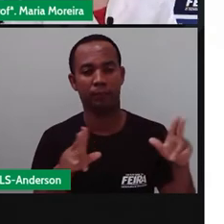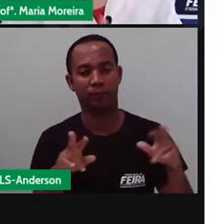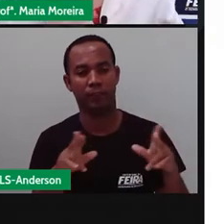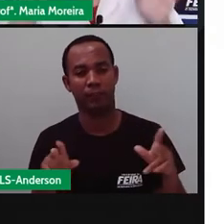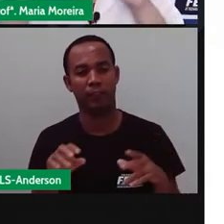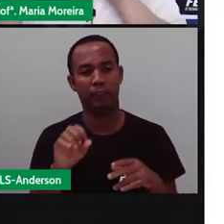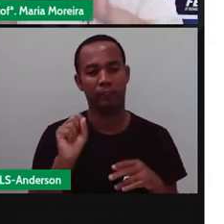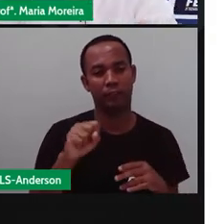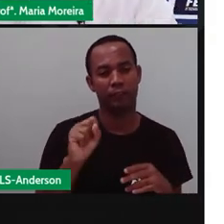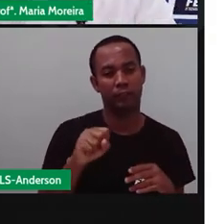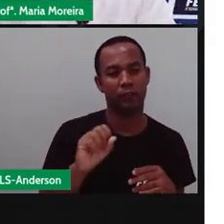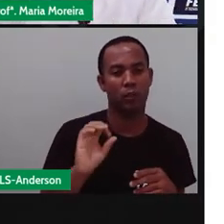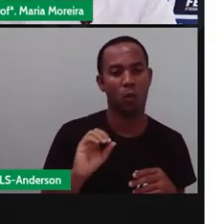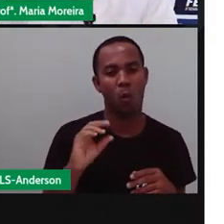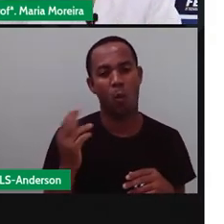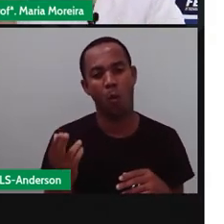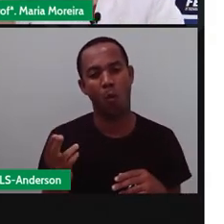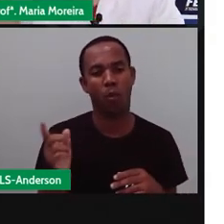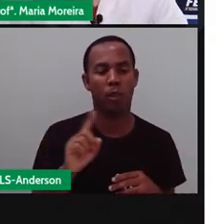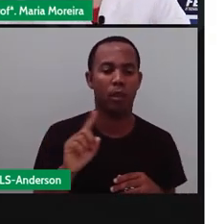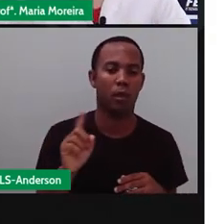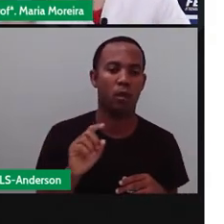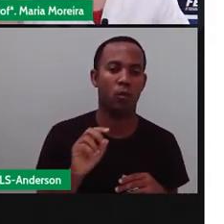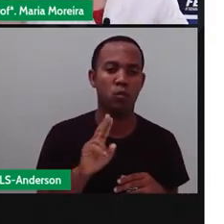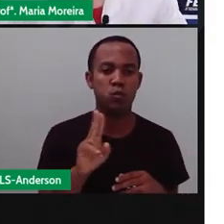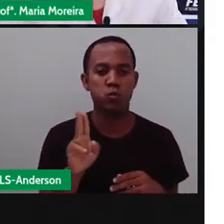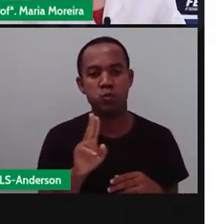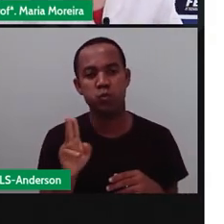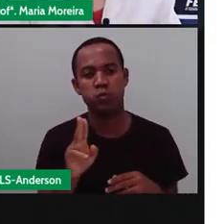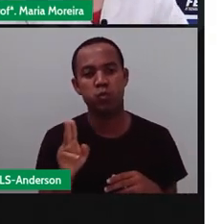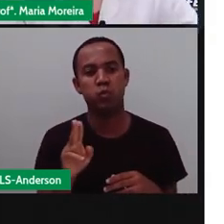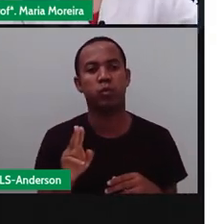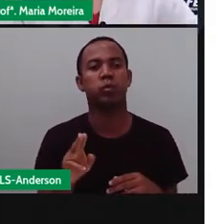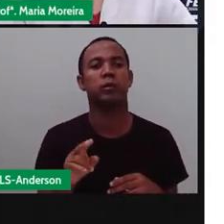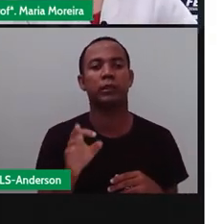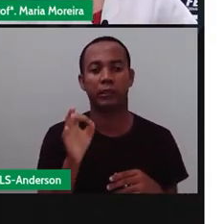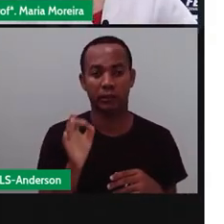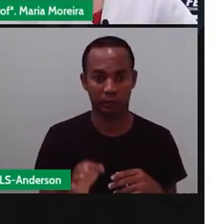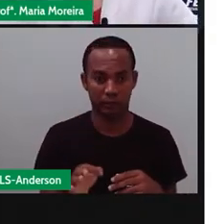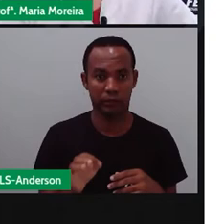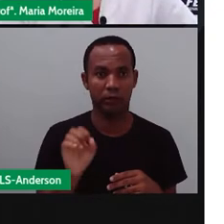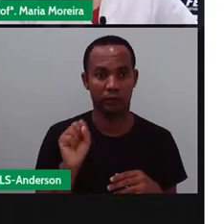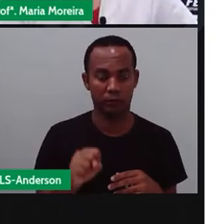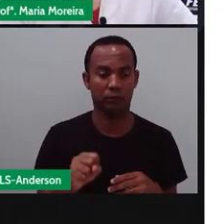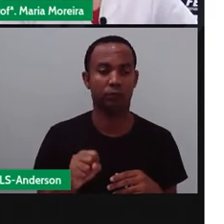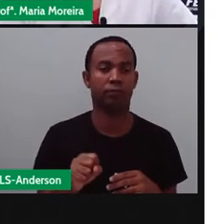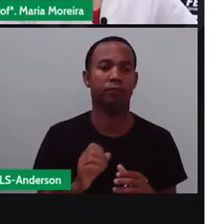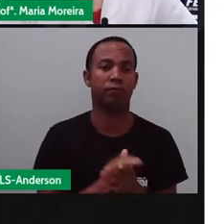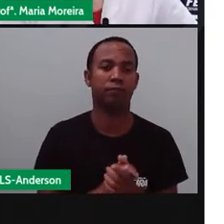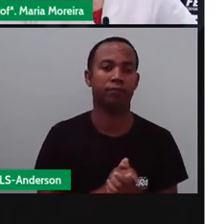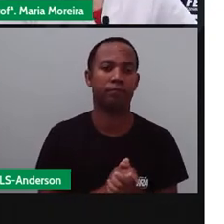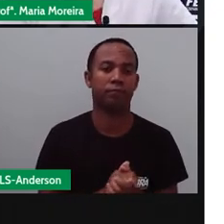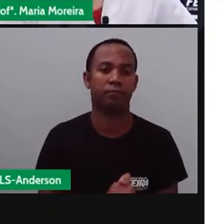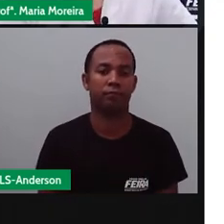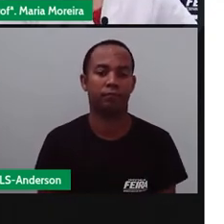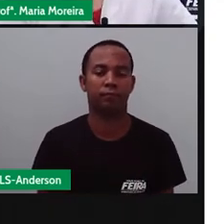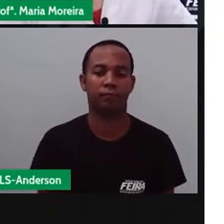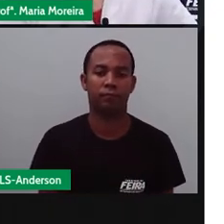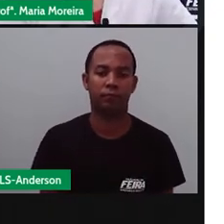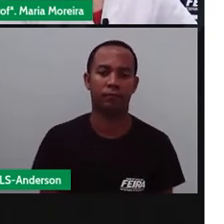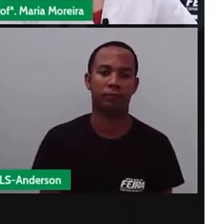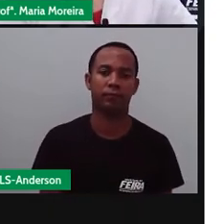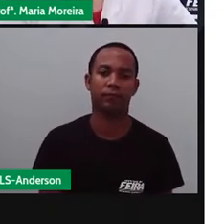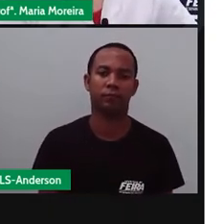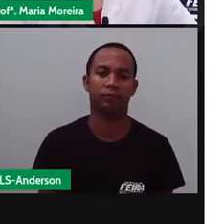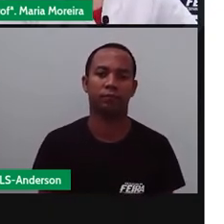Escreve com O, mas se pronuncia U, escreve com U. E de fato, se pronuncia U, pronto. É isso aí que a Pró está falando com